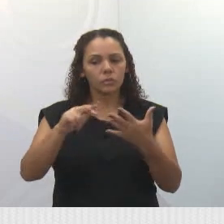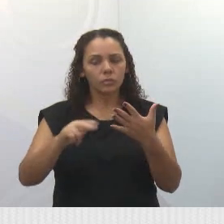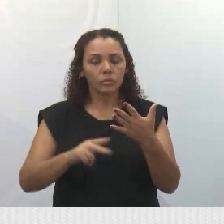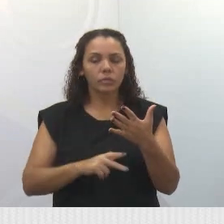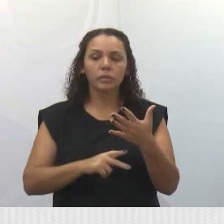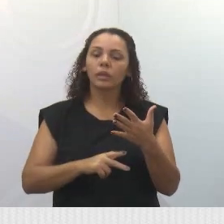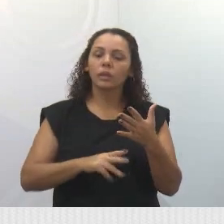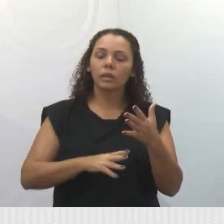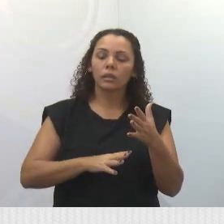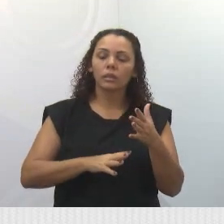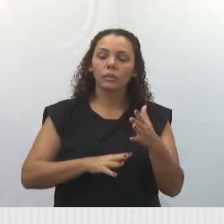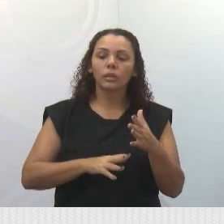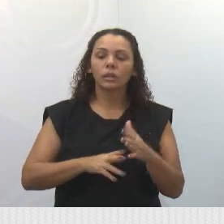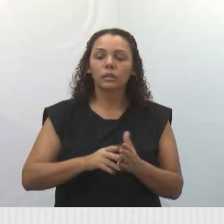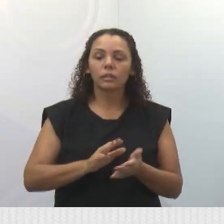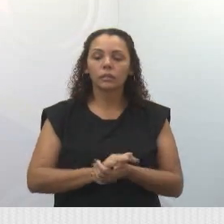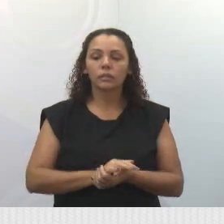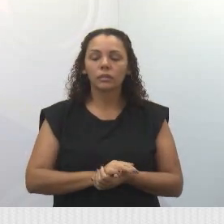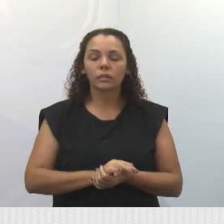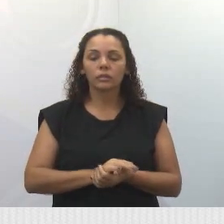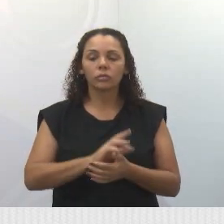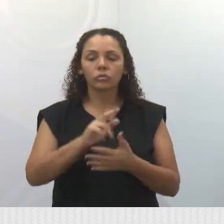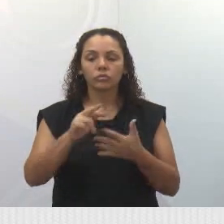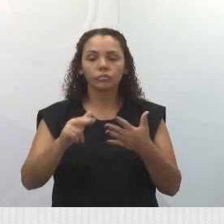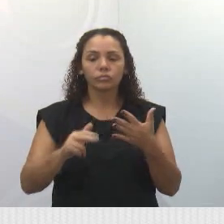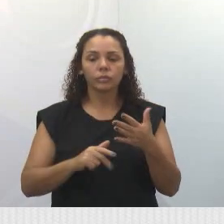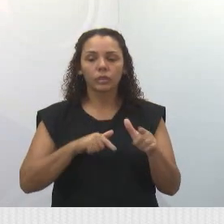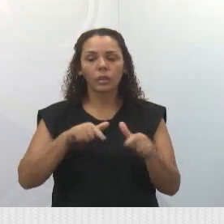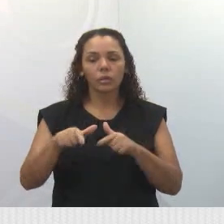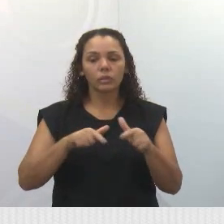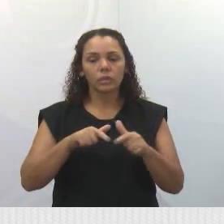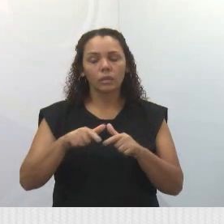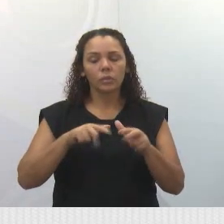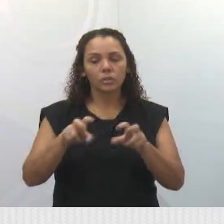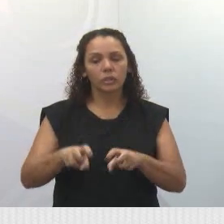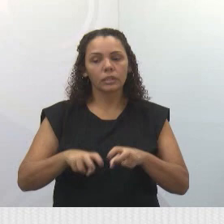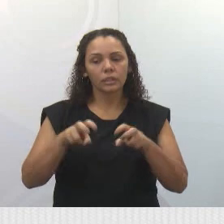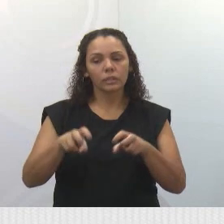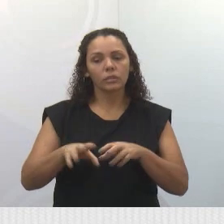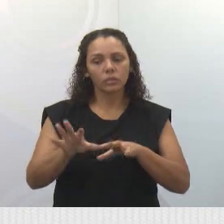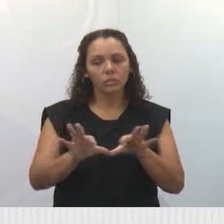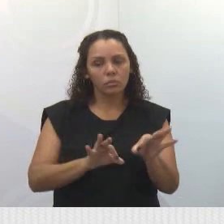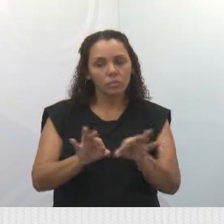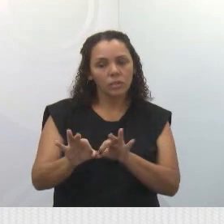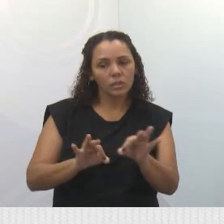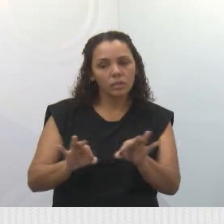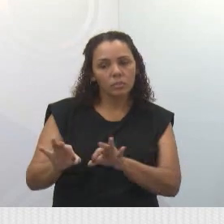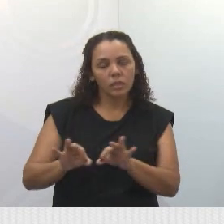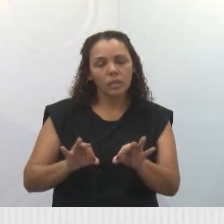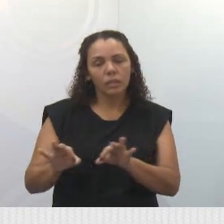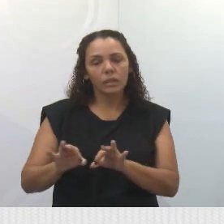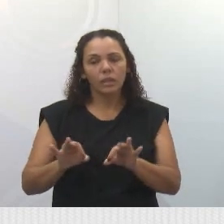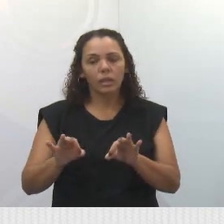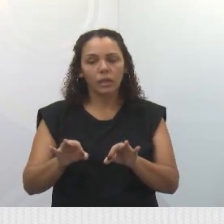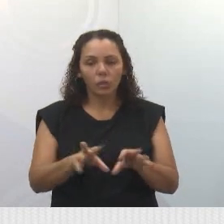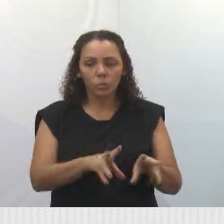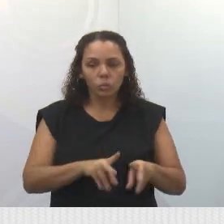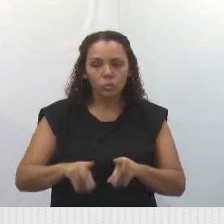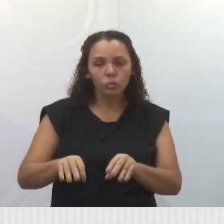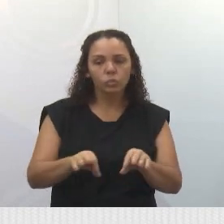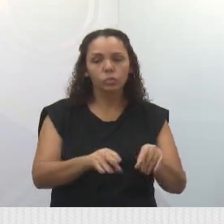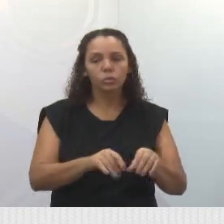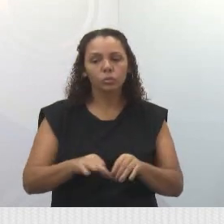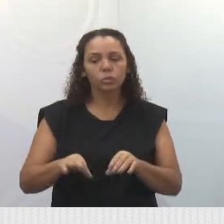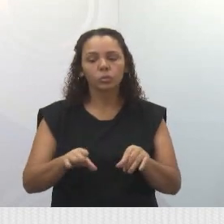Jacarei. A Patrulha Agrícola Mecanizada, que é aquele trabalho de aração, gradeação, de preparo do solo, foi um deles. Outro é o projeto de